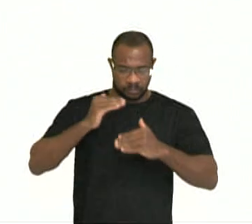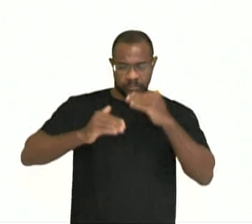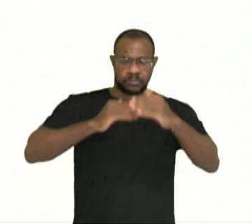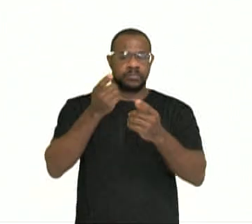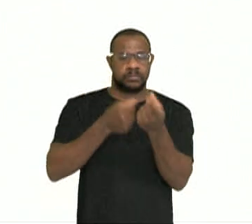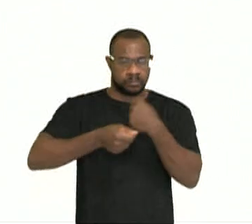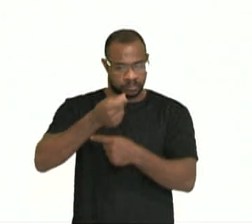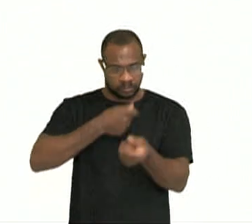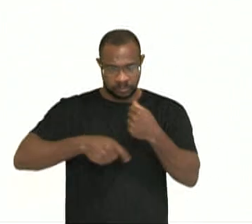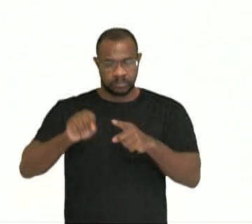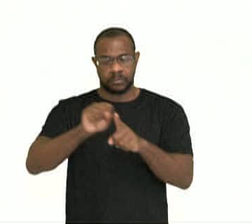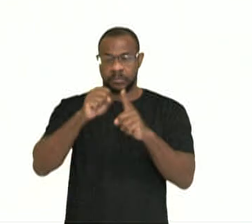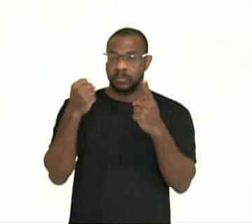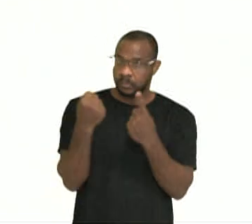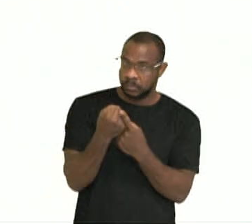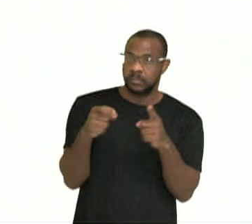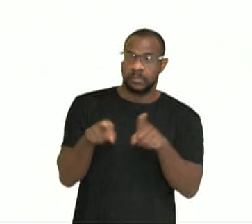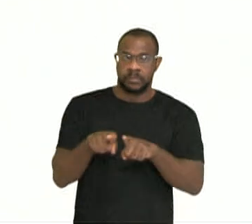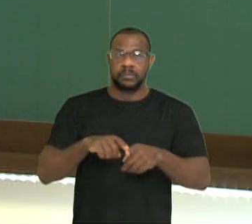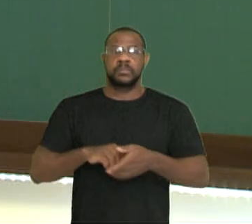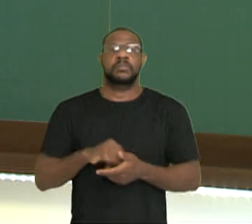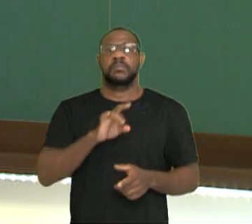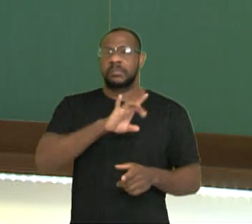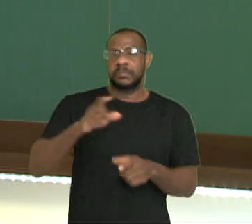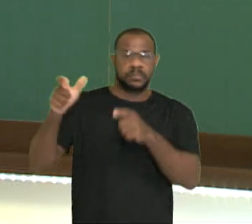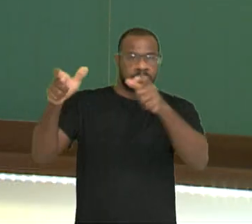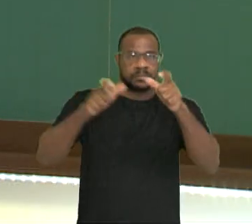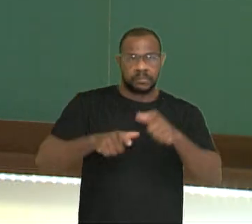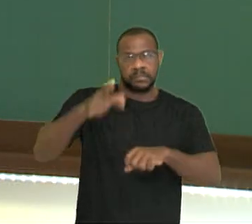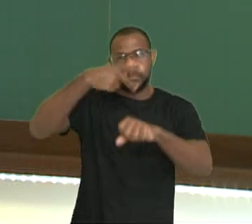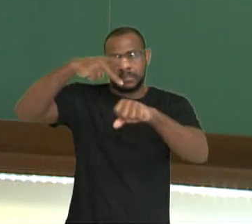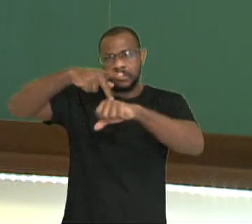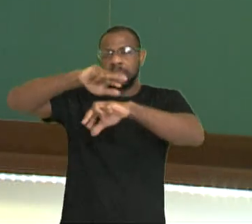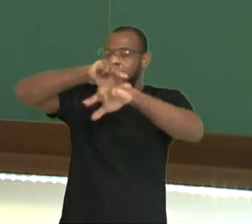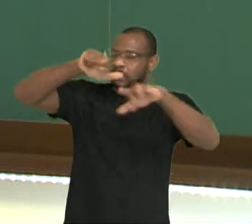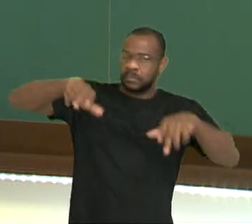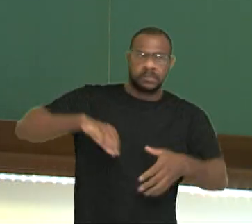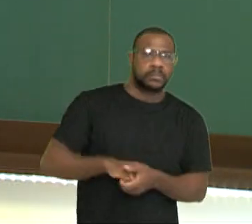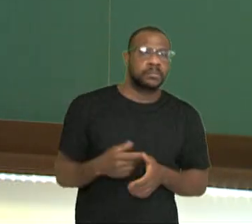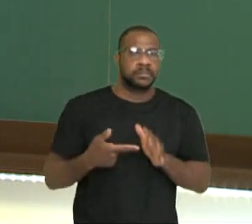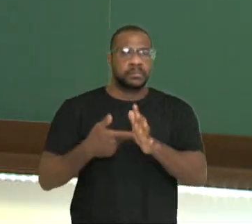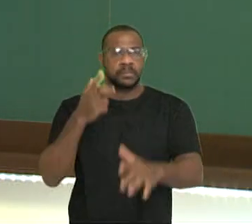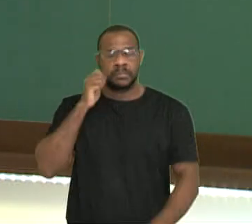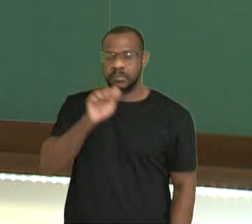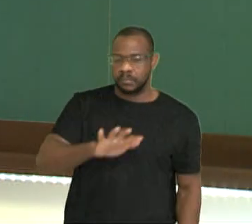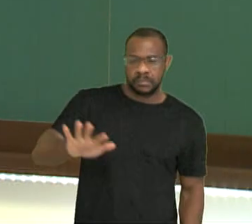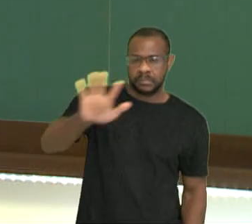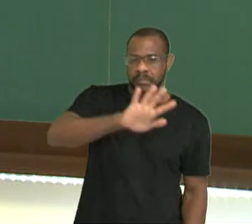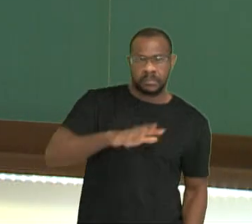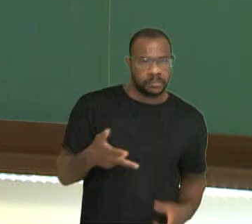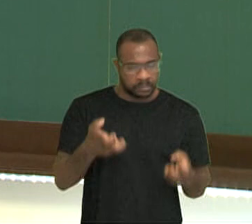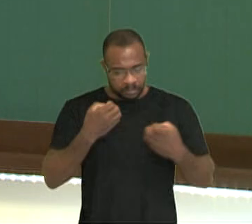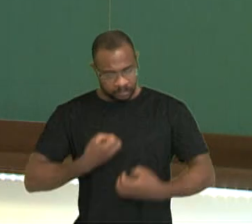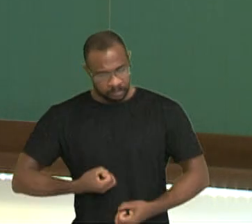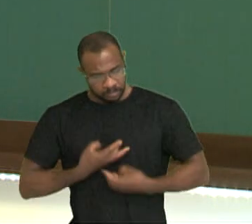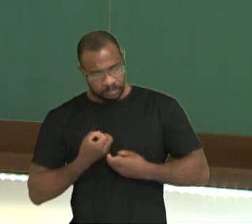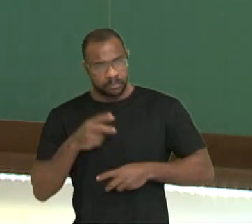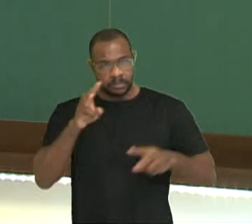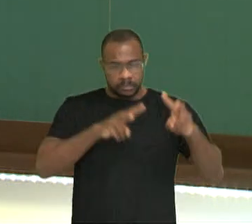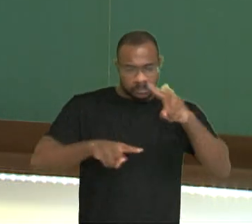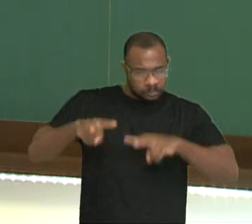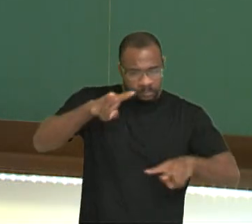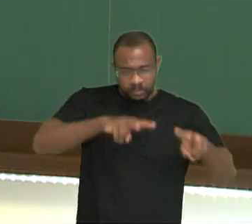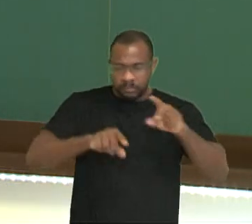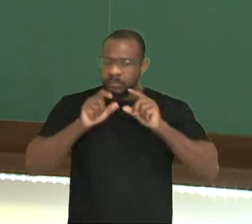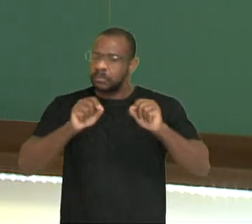econômico e social de cada lugar. Essa imagem reflete uma imagem que dá essa perspectiva de análise